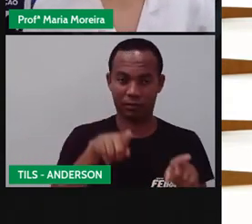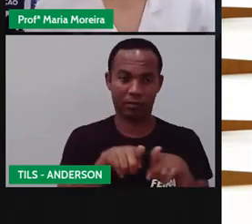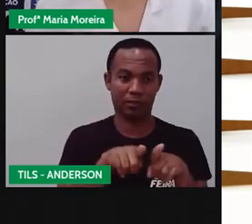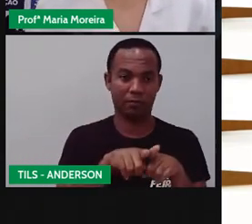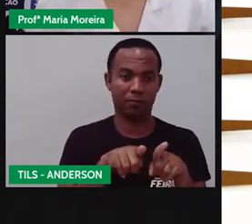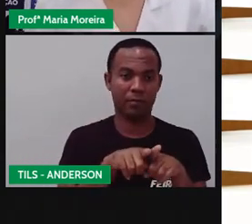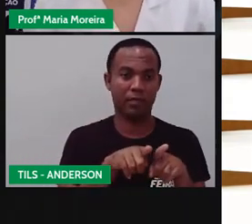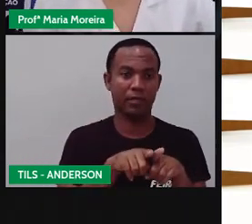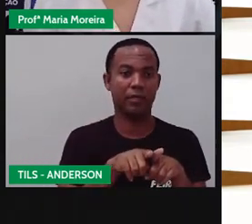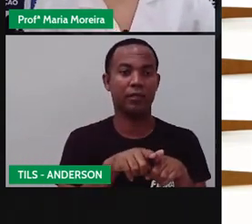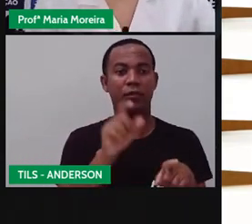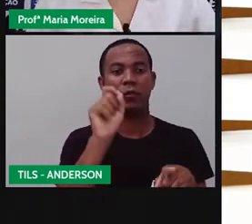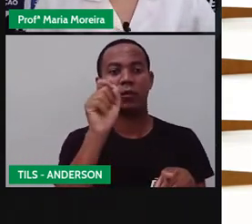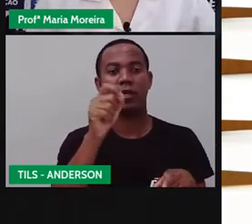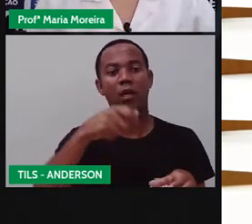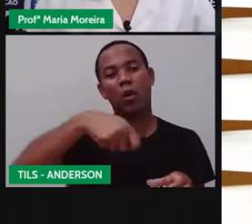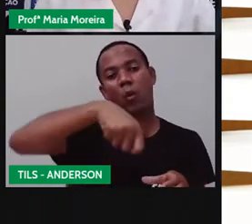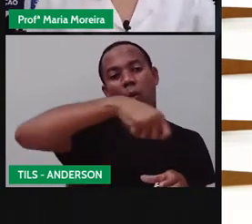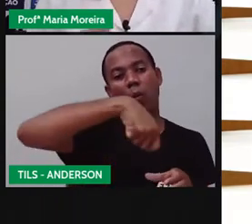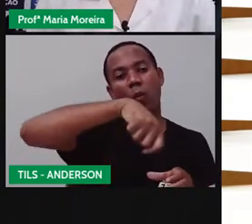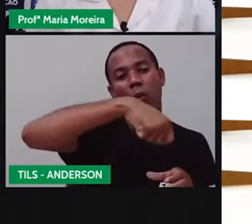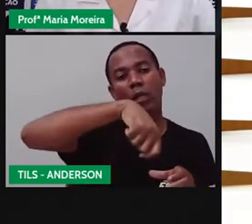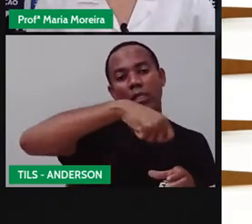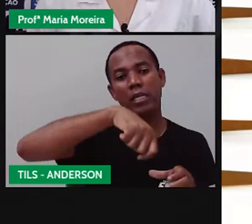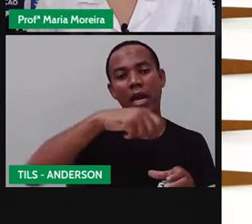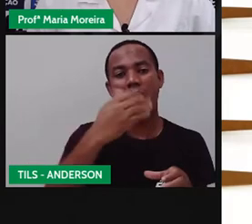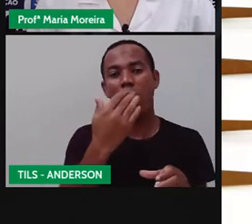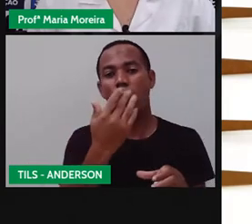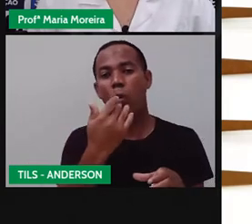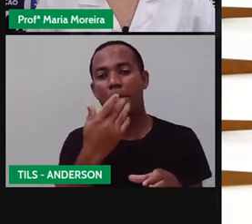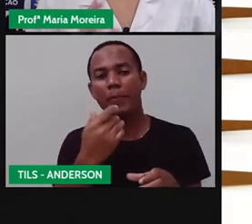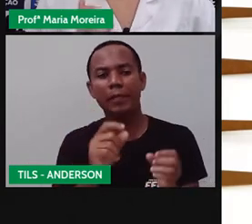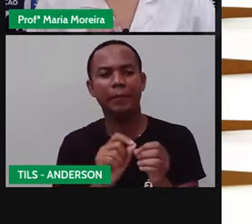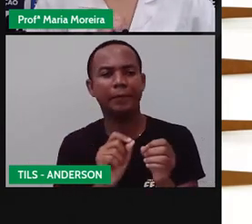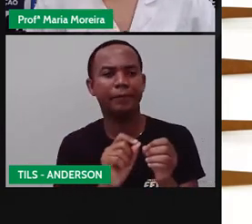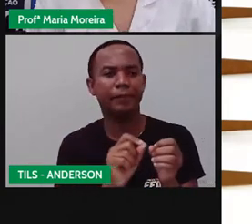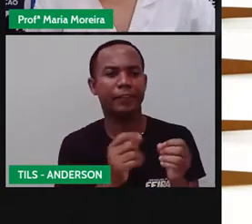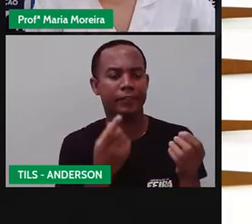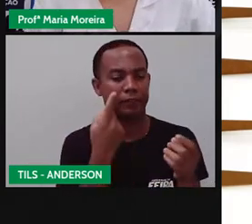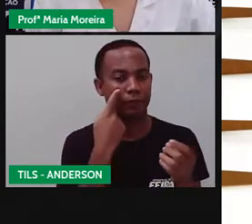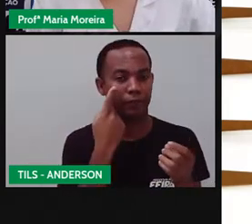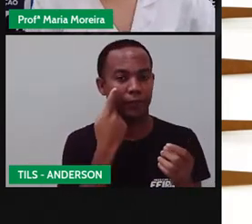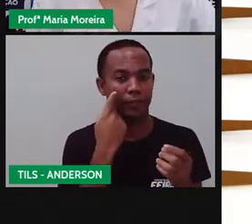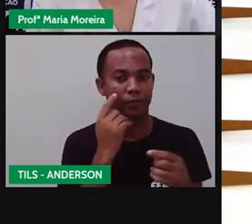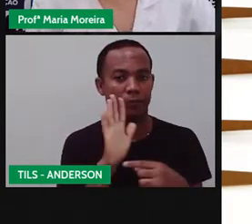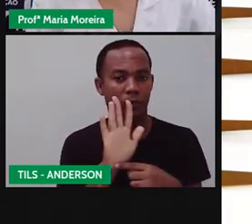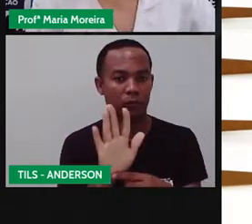Na culinária, né? Em que parte da culinária? Vamos ver aqui?